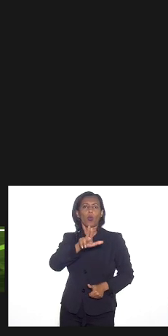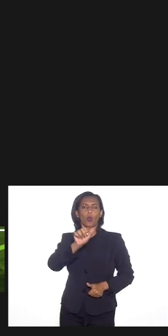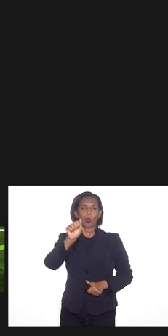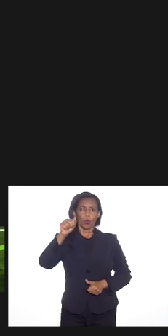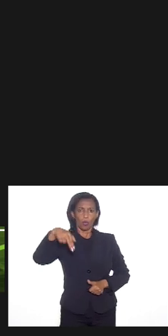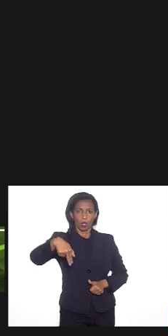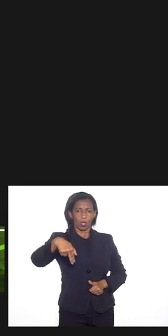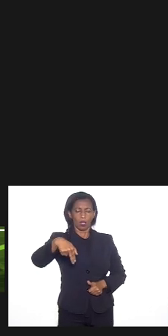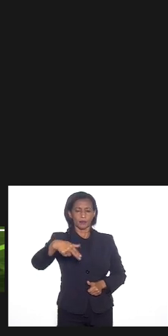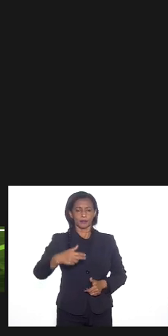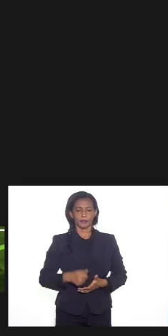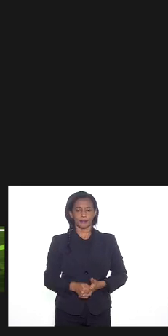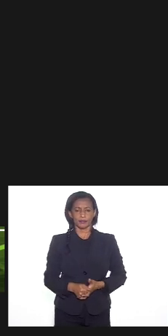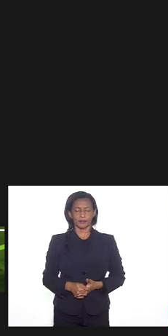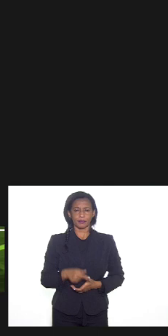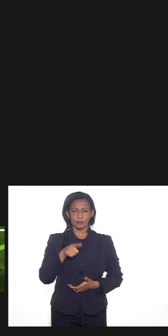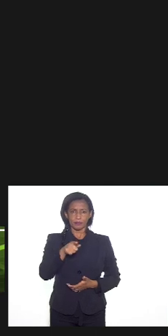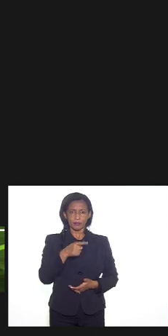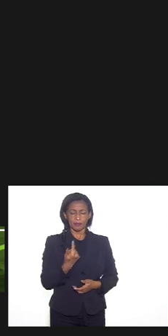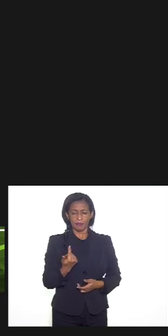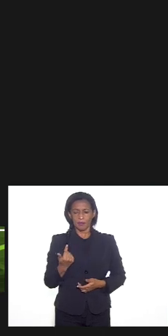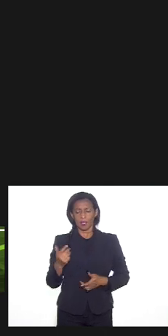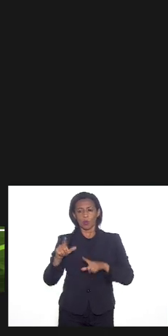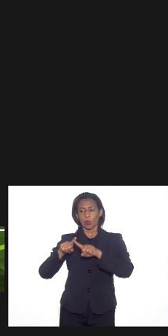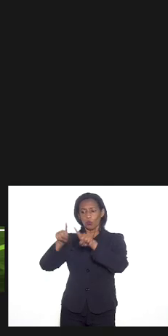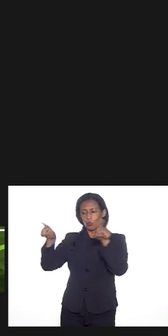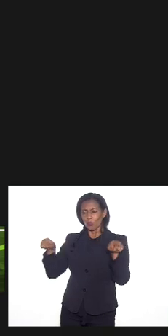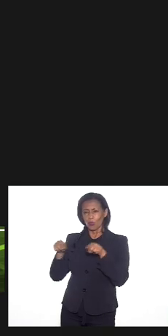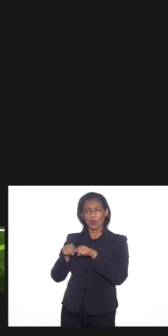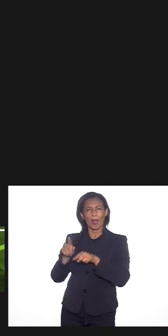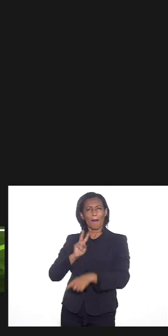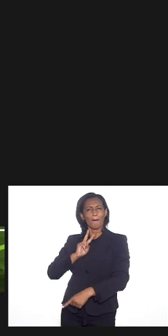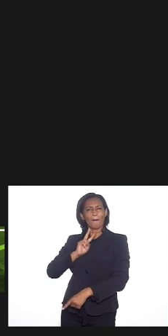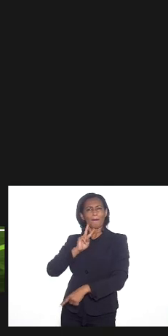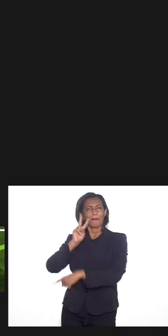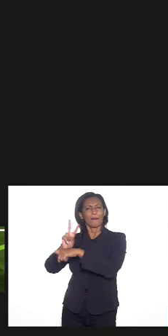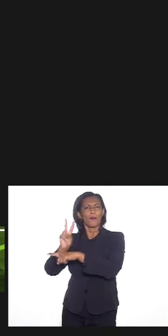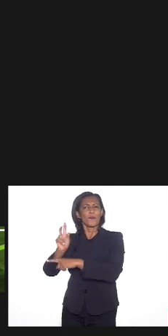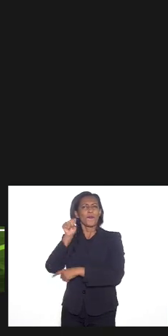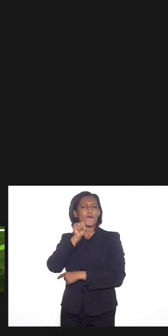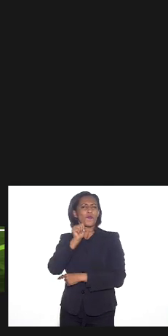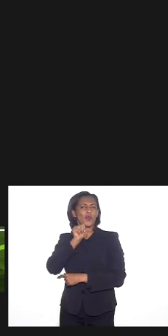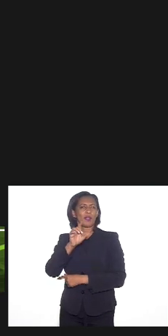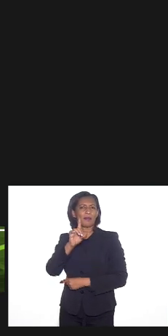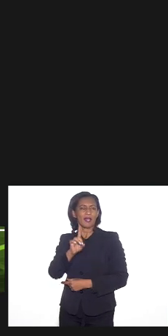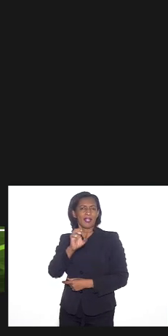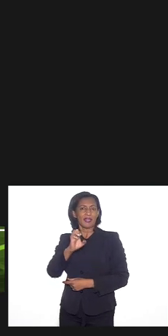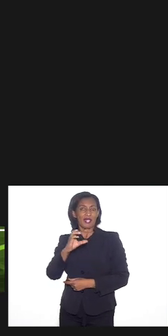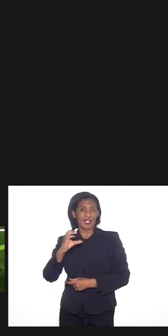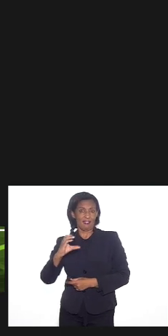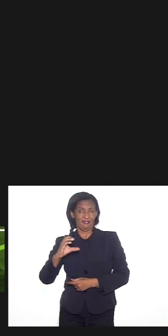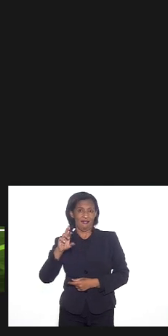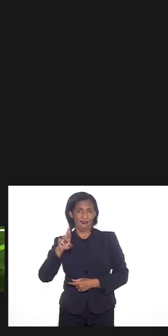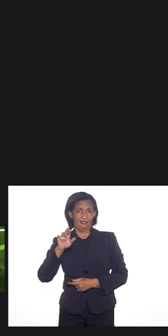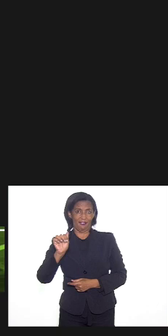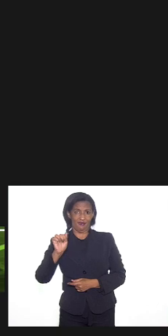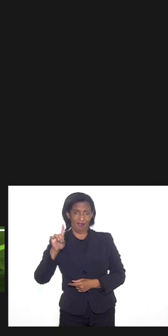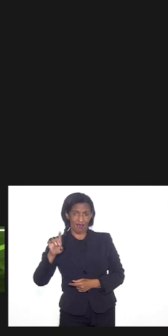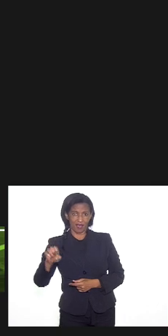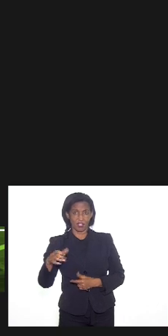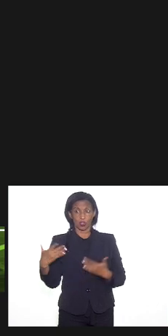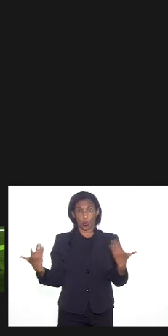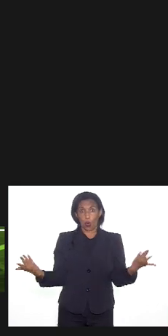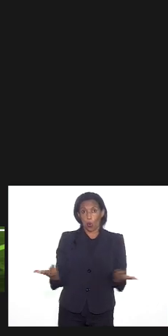do atendimento a mulher algo do gênero pela Decrade seria interessante sim hoje